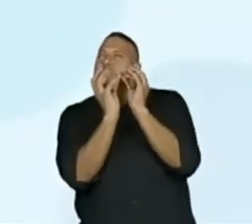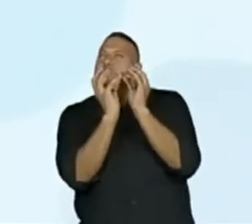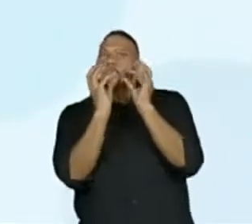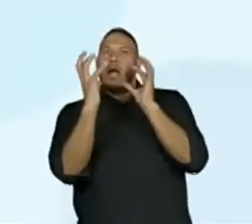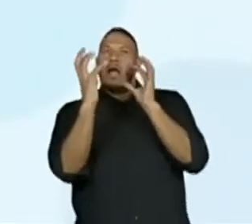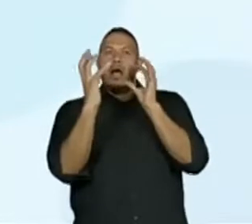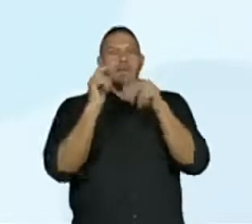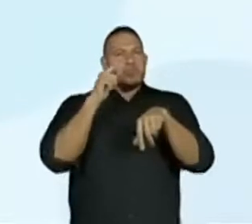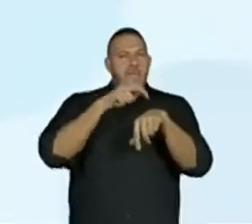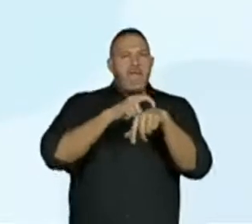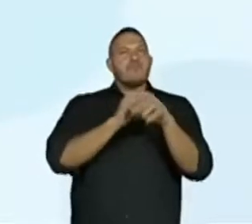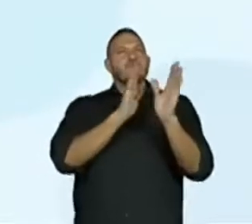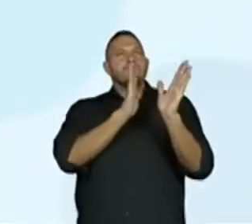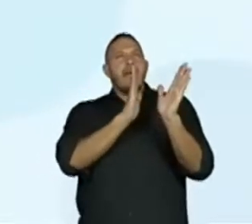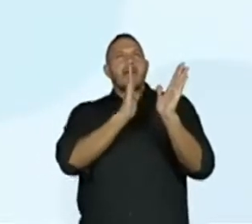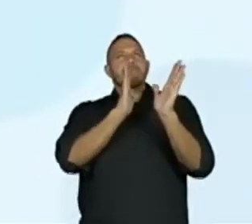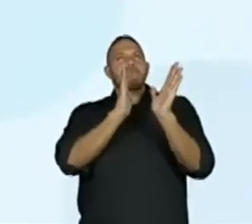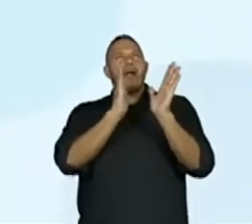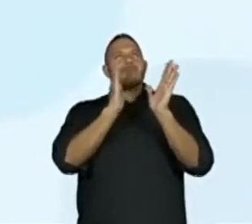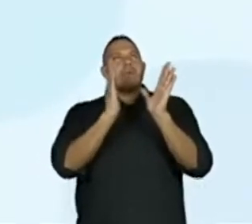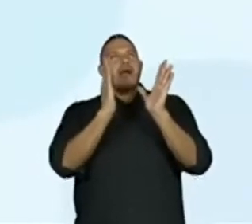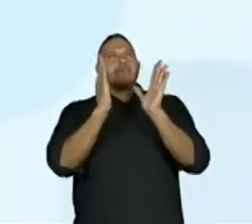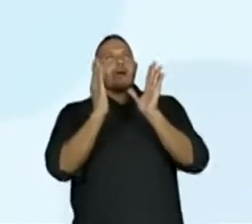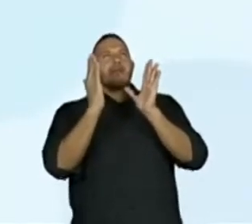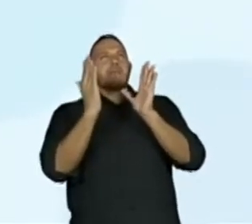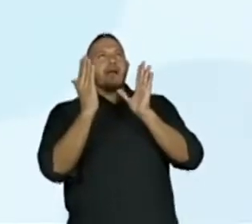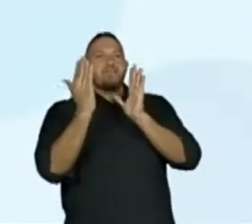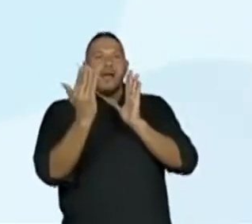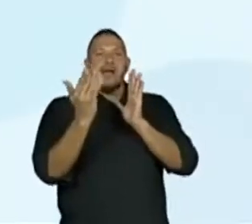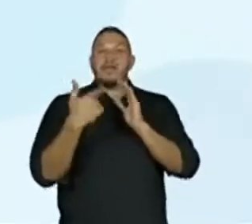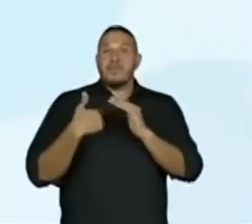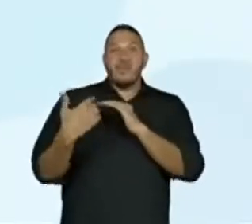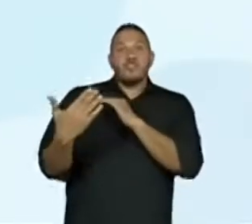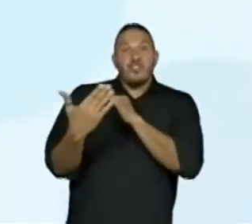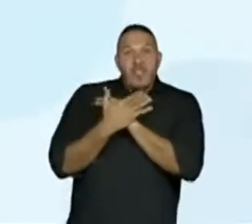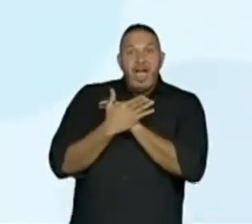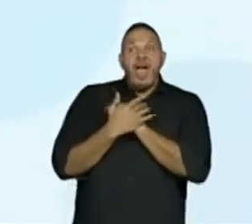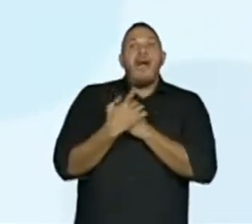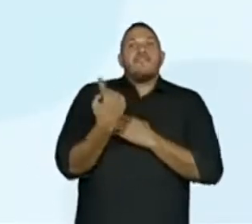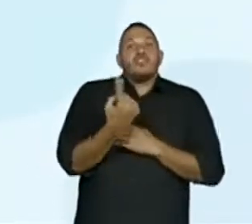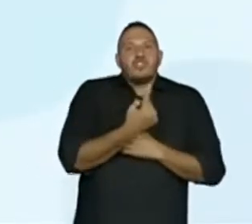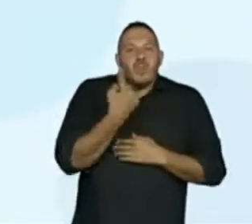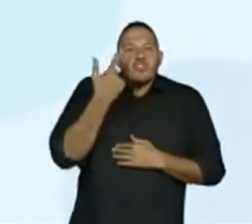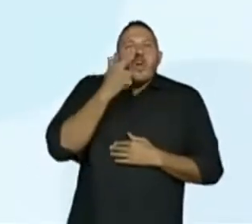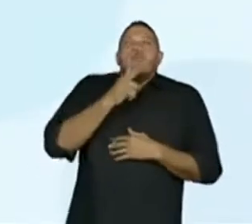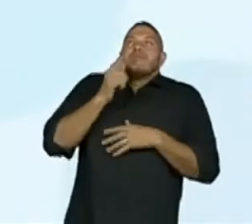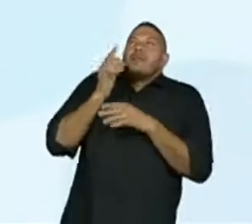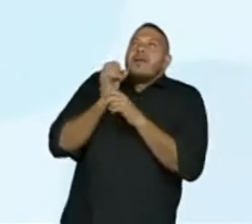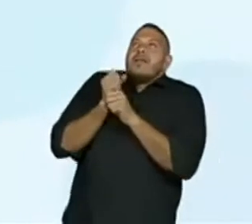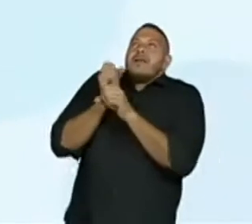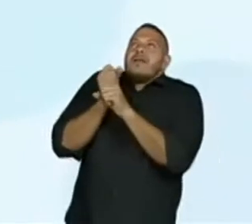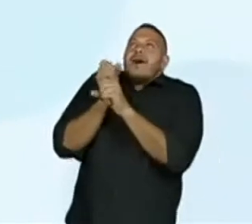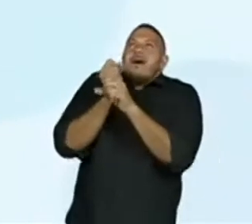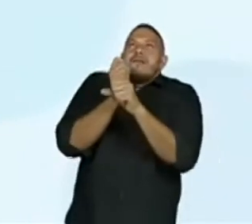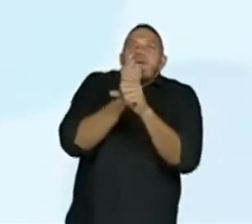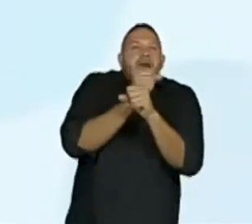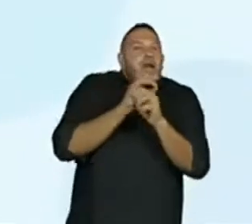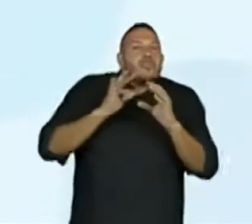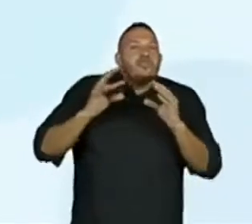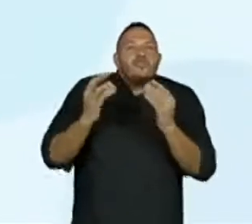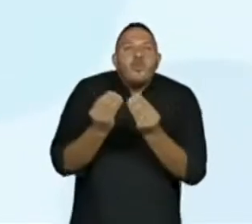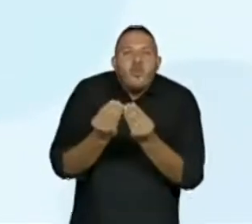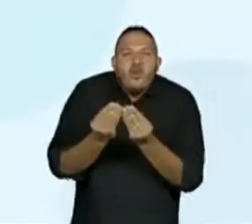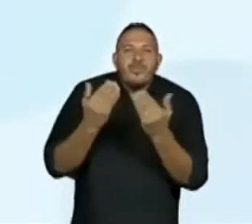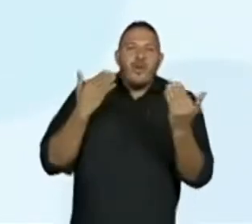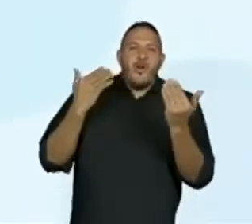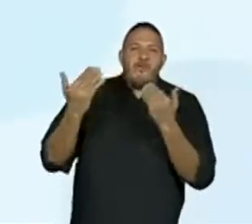regularidade isso permitia a contagem a quantificação aí em relação a